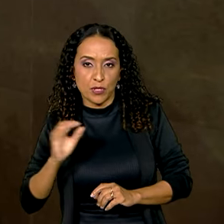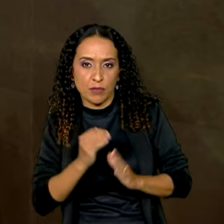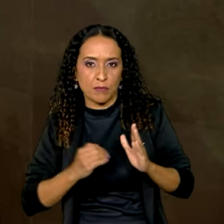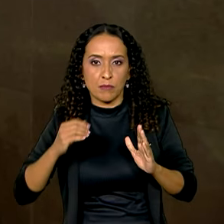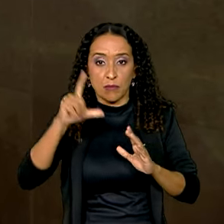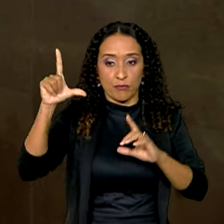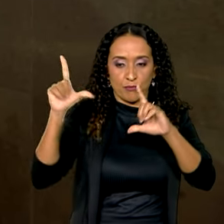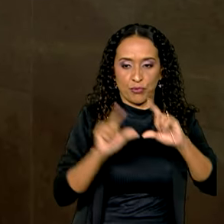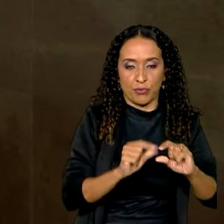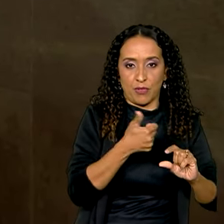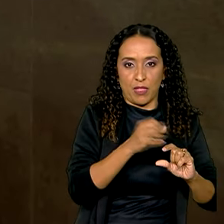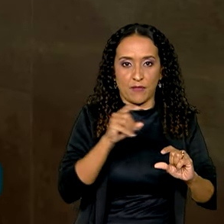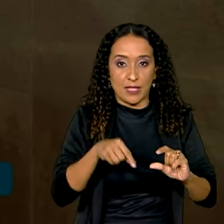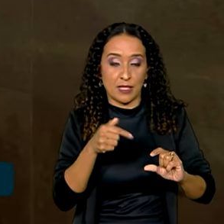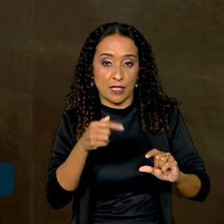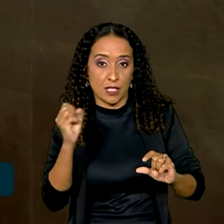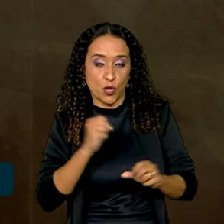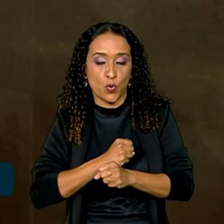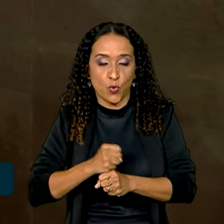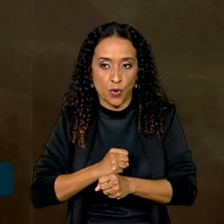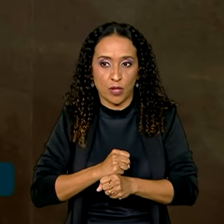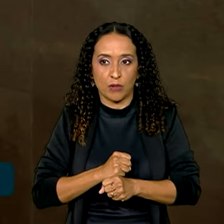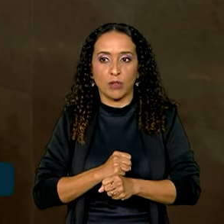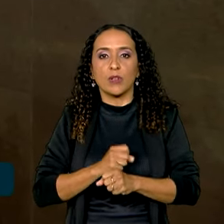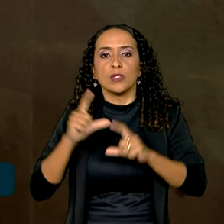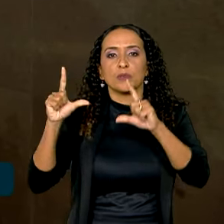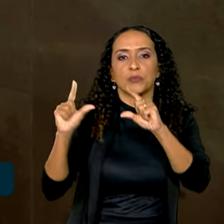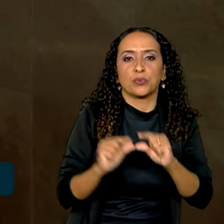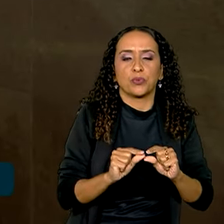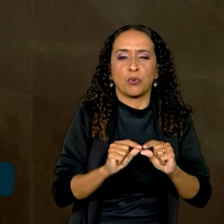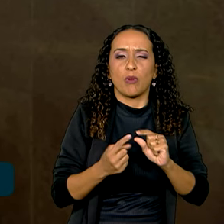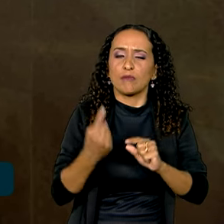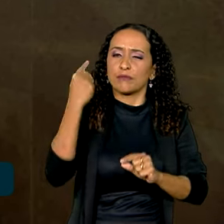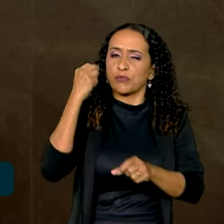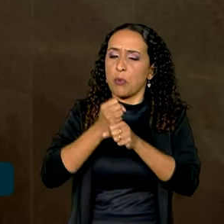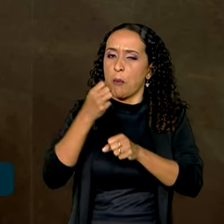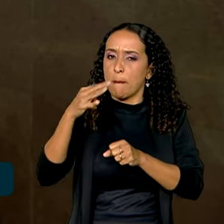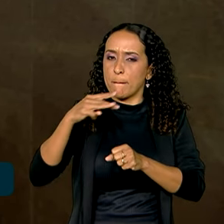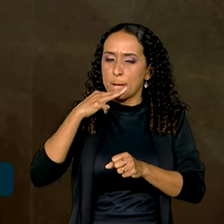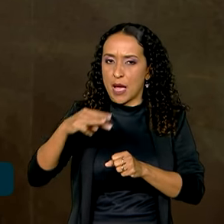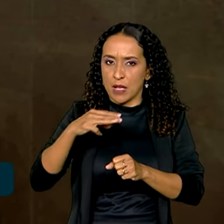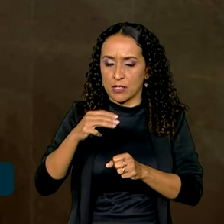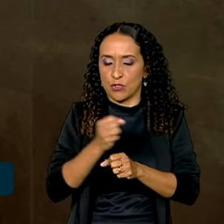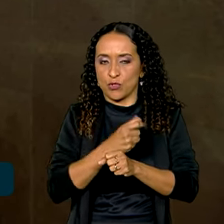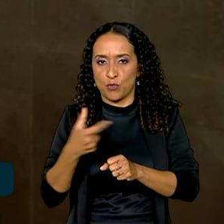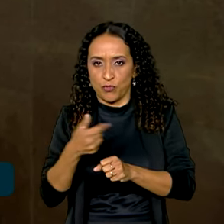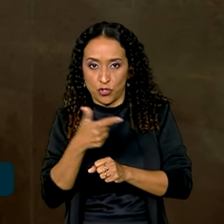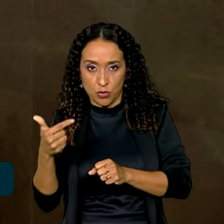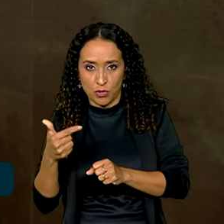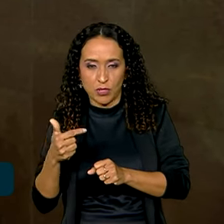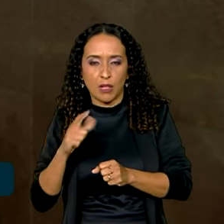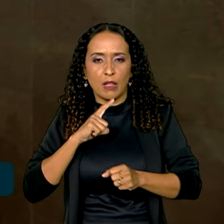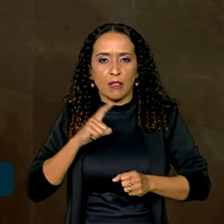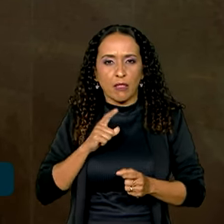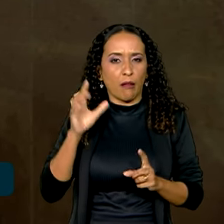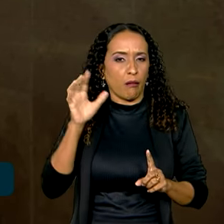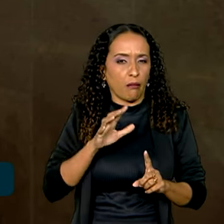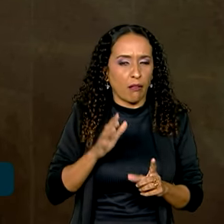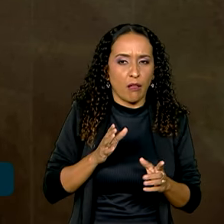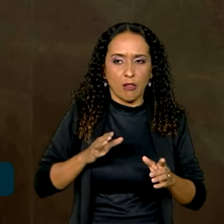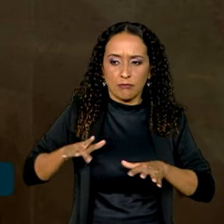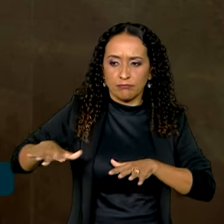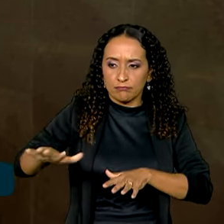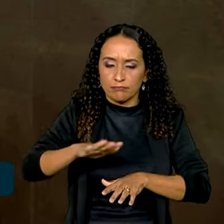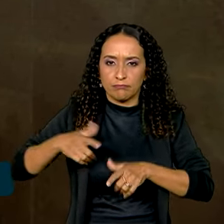10,75% ao ano, o menor patamar desde março de 2022. Havia uma apreensão do mercado